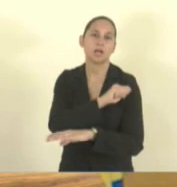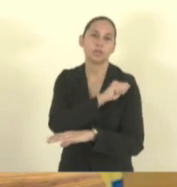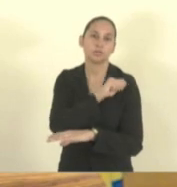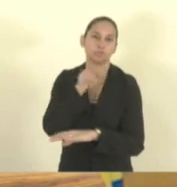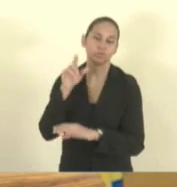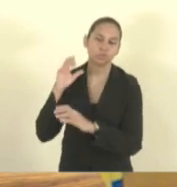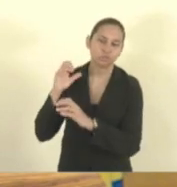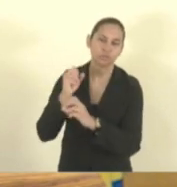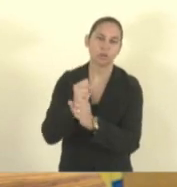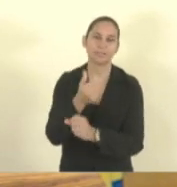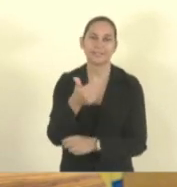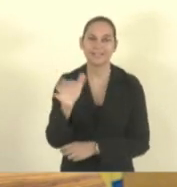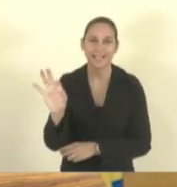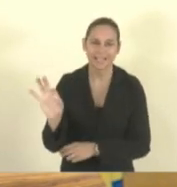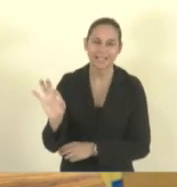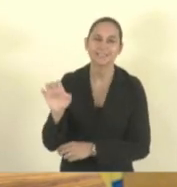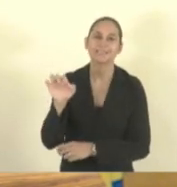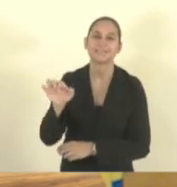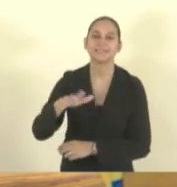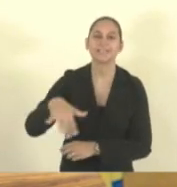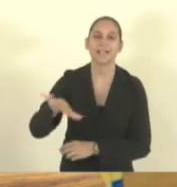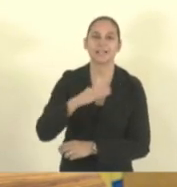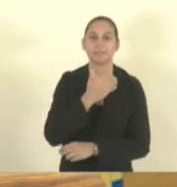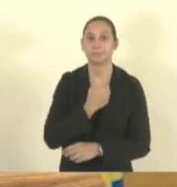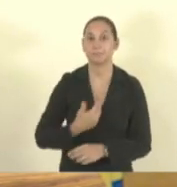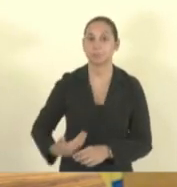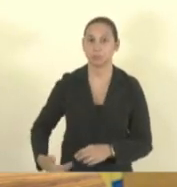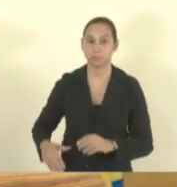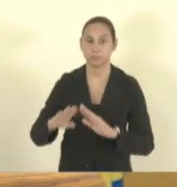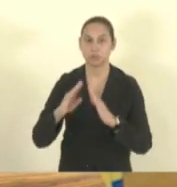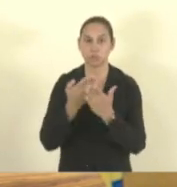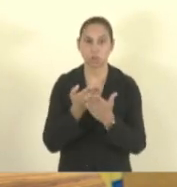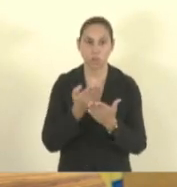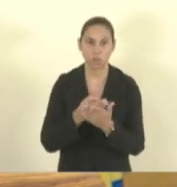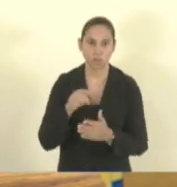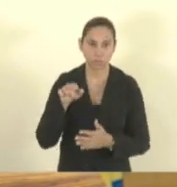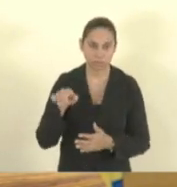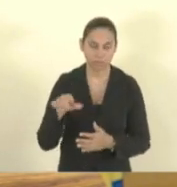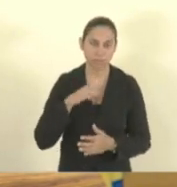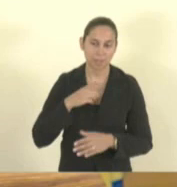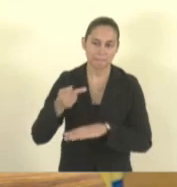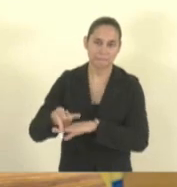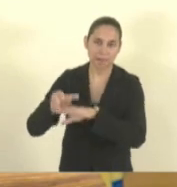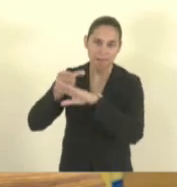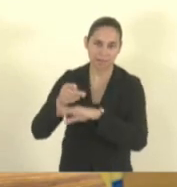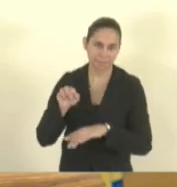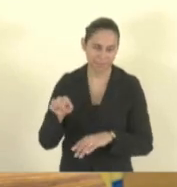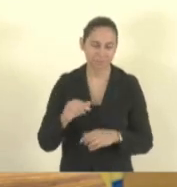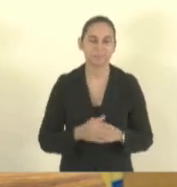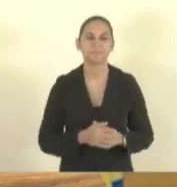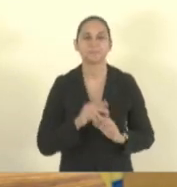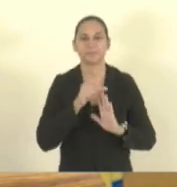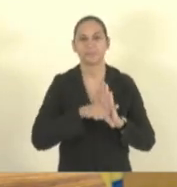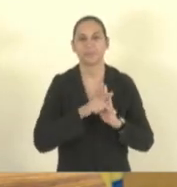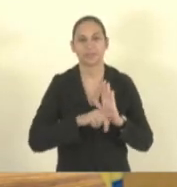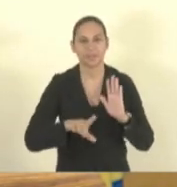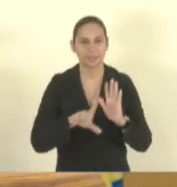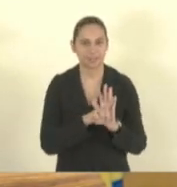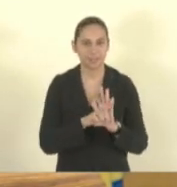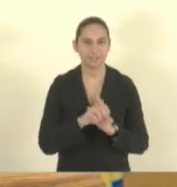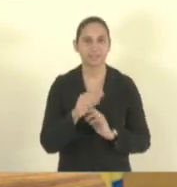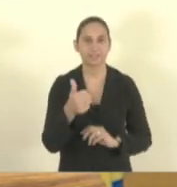alunos da rede estadual da educação pública. Relatoria de deputado Fabrício Gandini. Projeto de lei de número